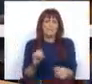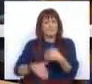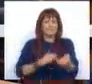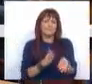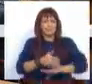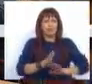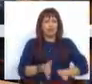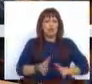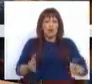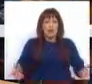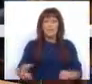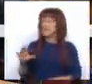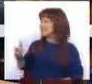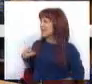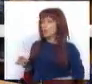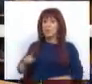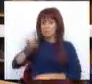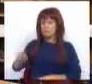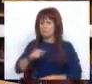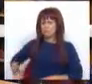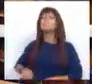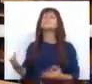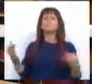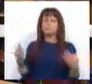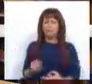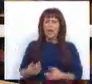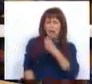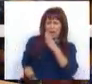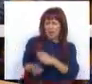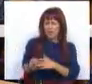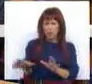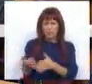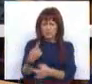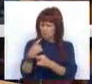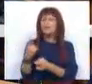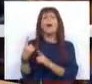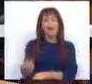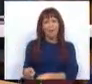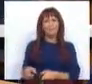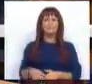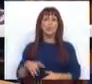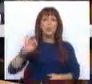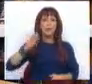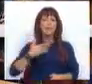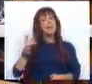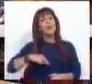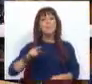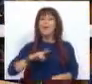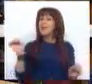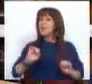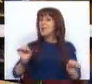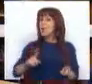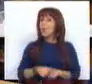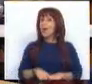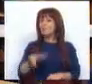uma realidade. Portanto, o CDS inviabilizou de facto a criação da Comissão de Inquérito. O PSD também não está,